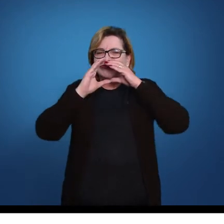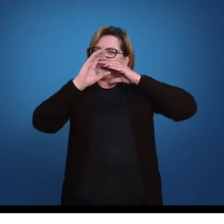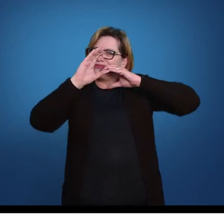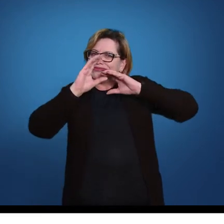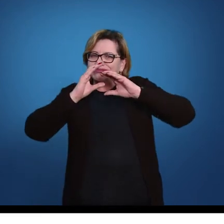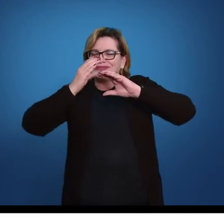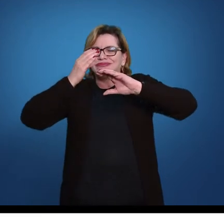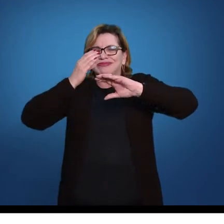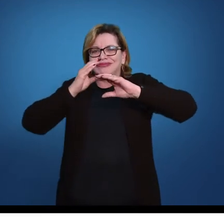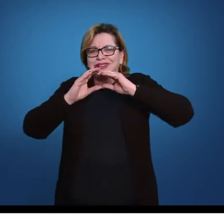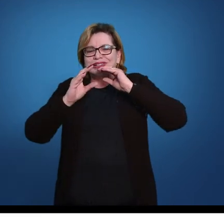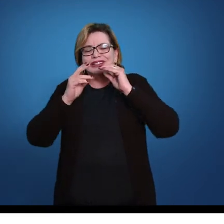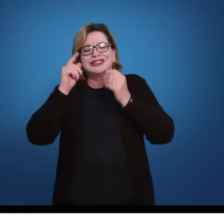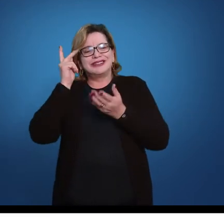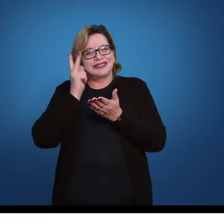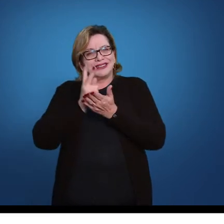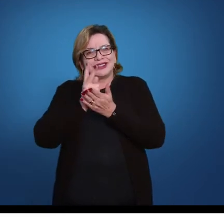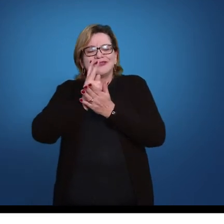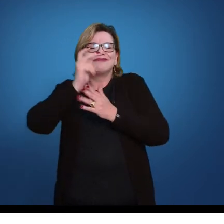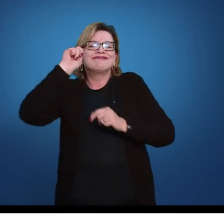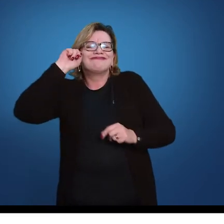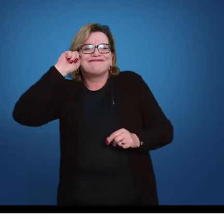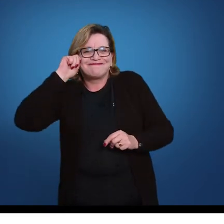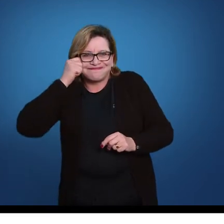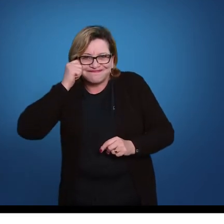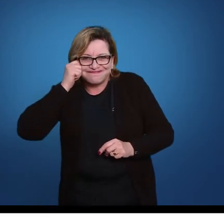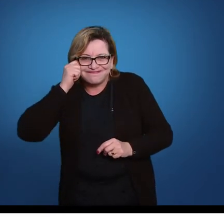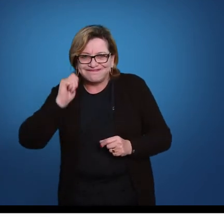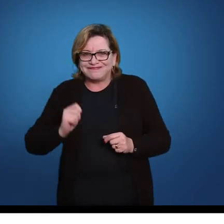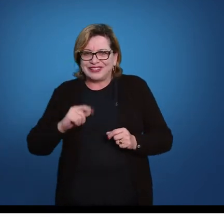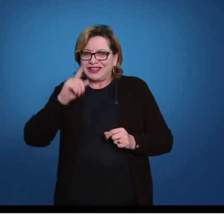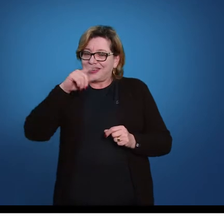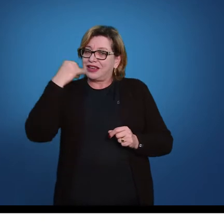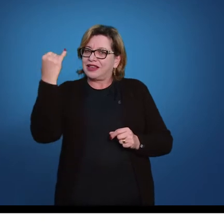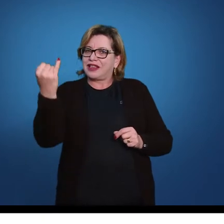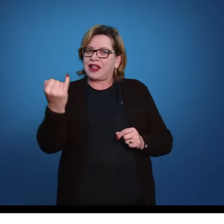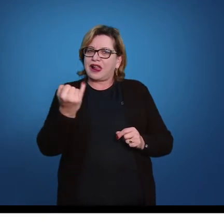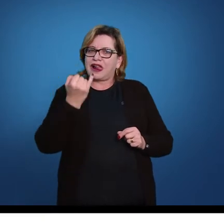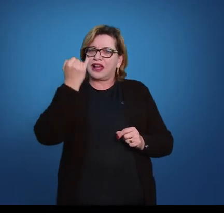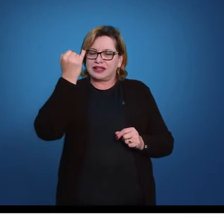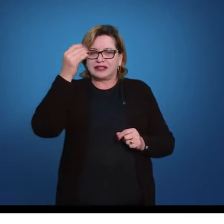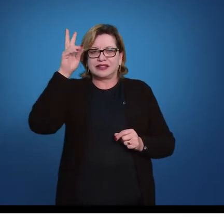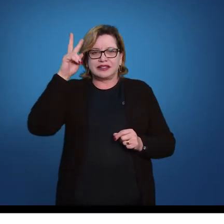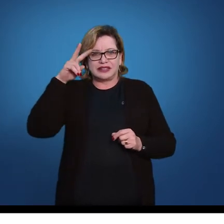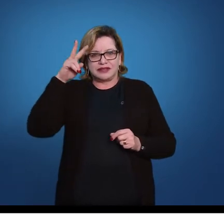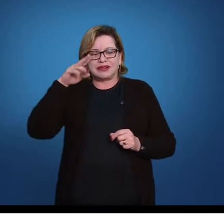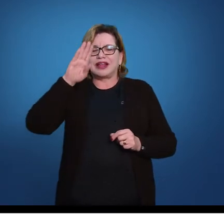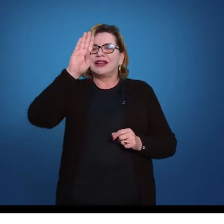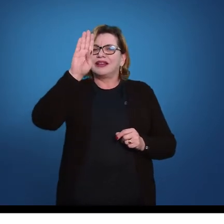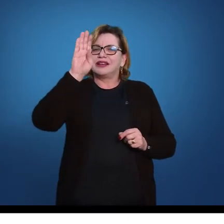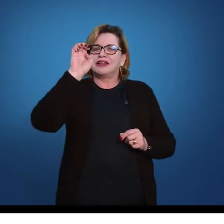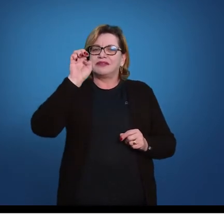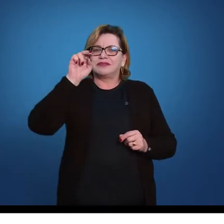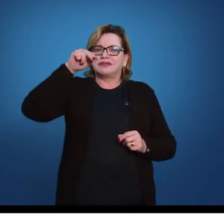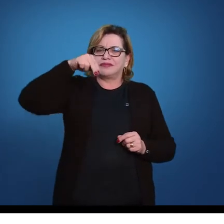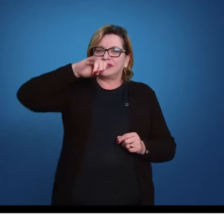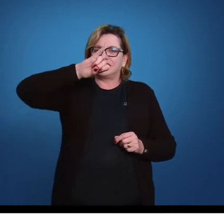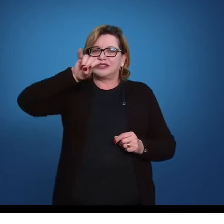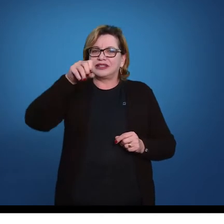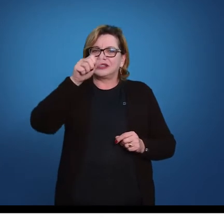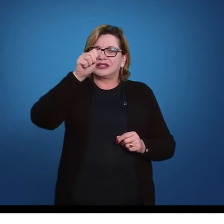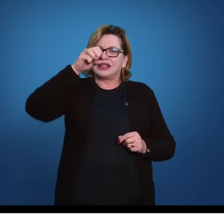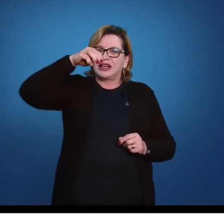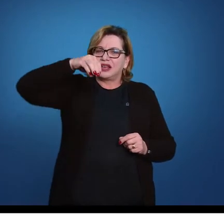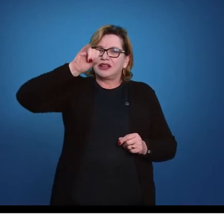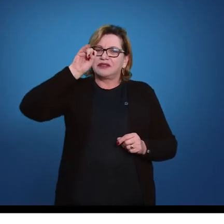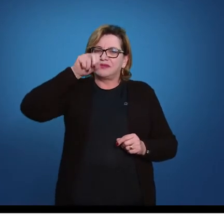compositor e que era negro. Então, é importante destacar o Benjamin de Oliveira como um